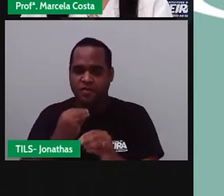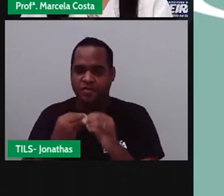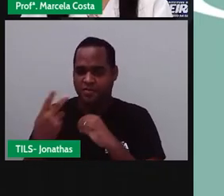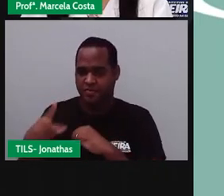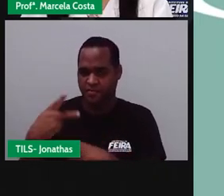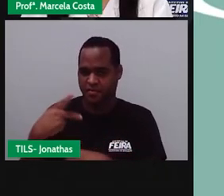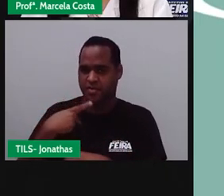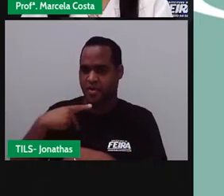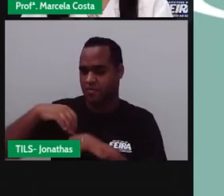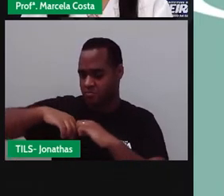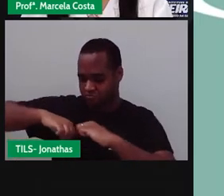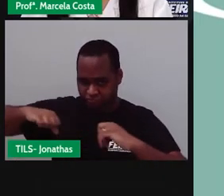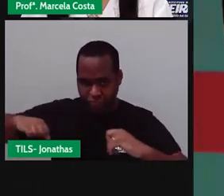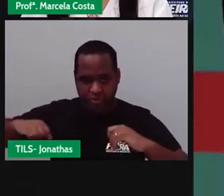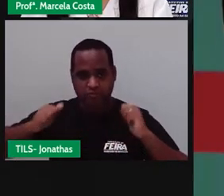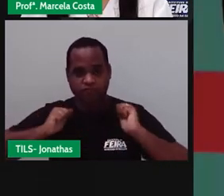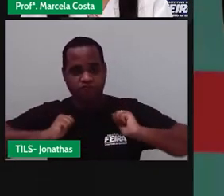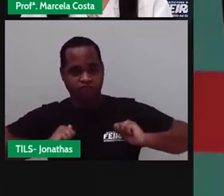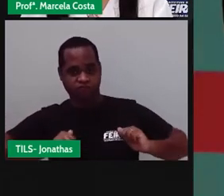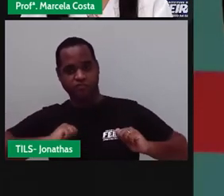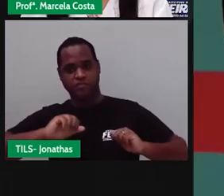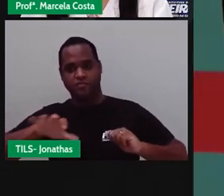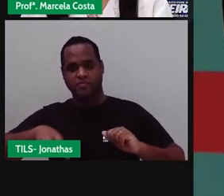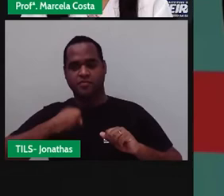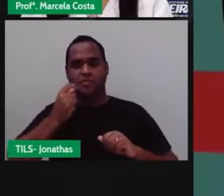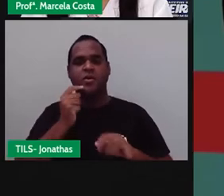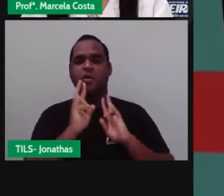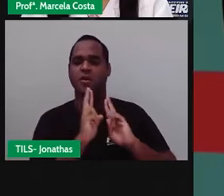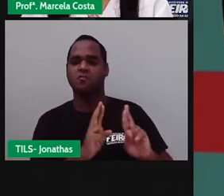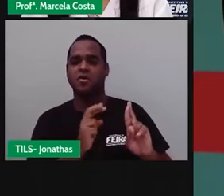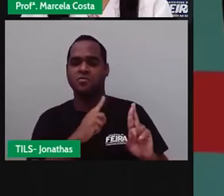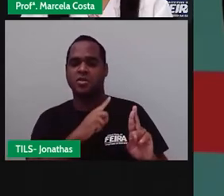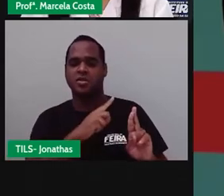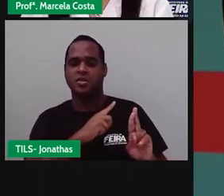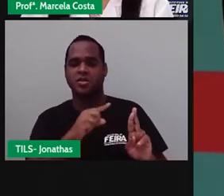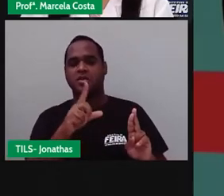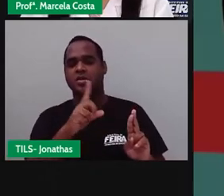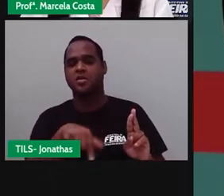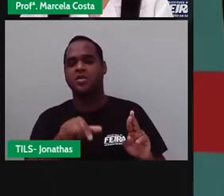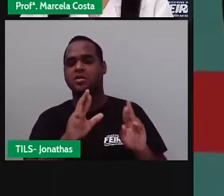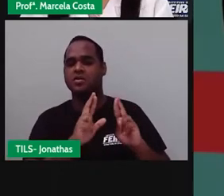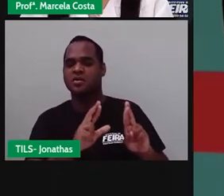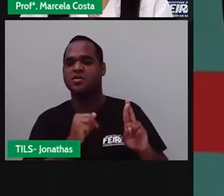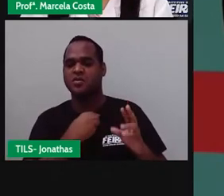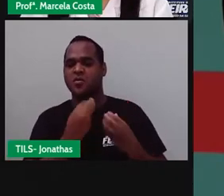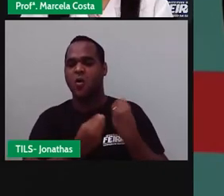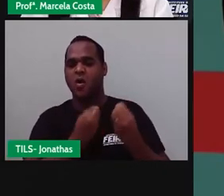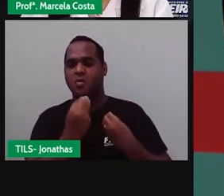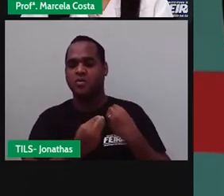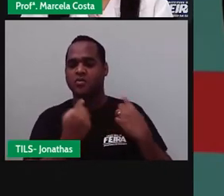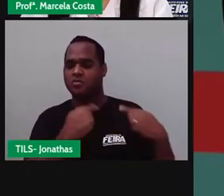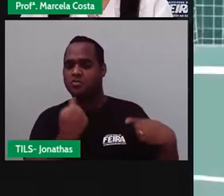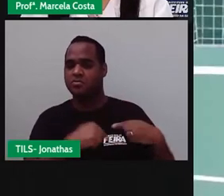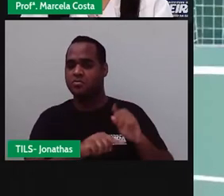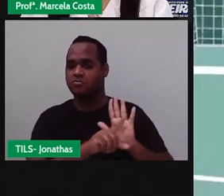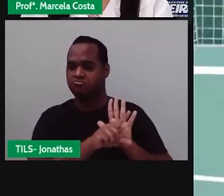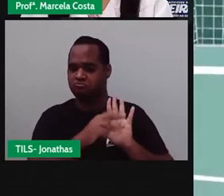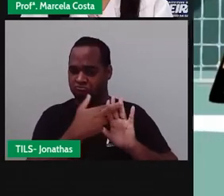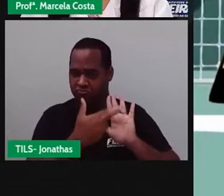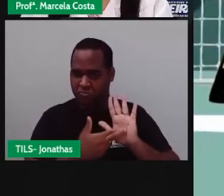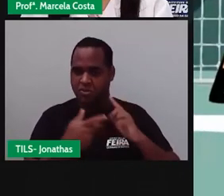sua mochila? Mas que falta de respeito é essa? Esse menino precisa aprender algumas regras básicas, Charlotte.